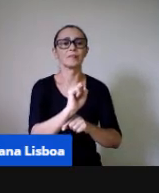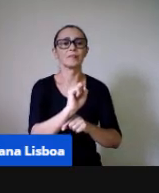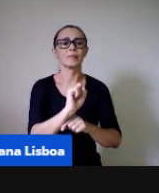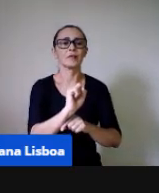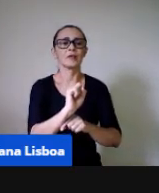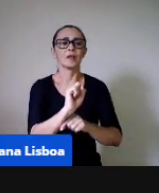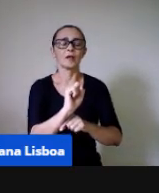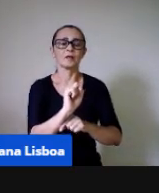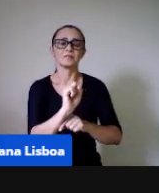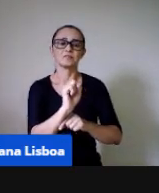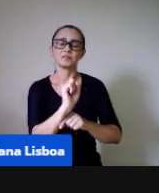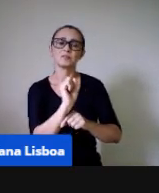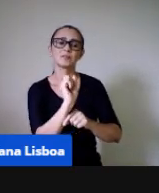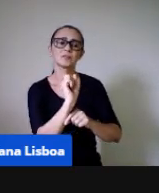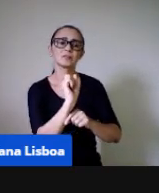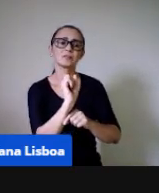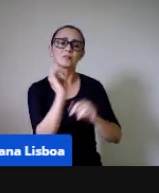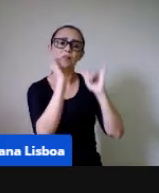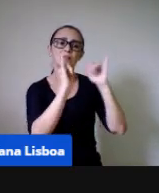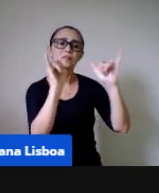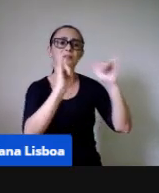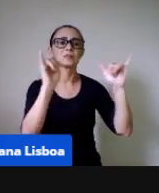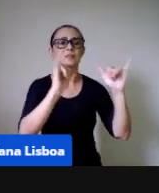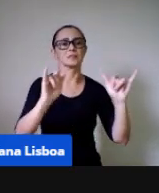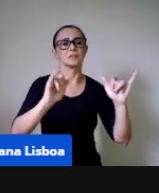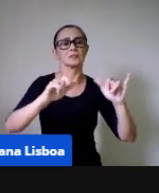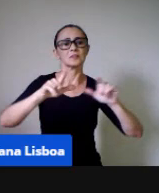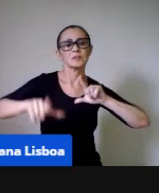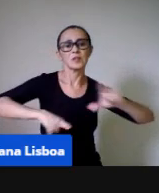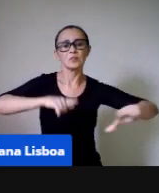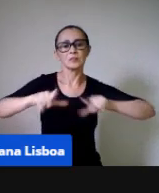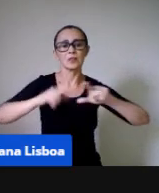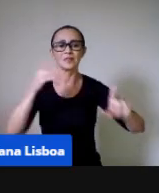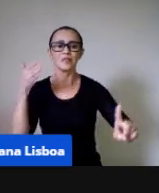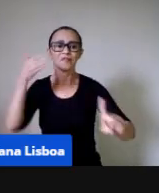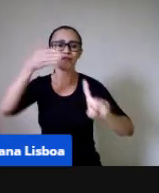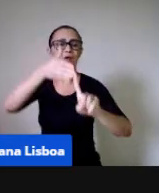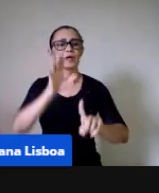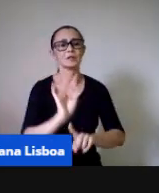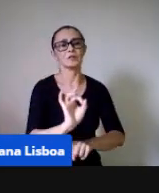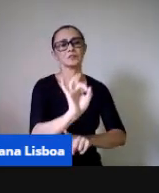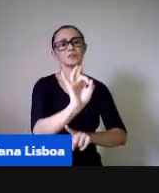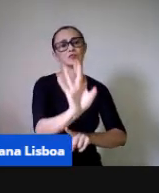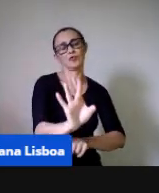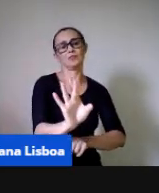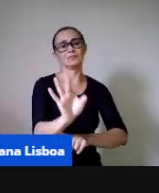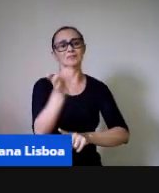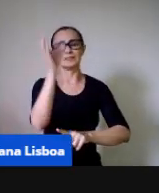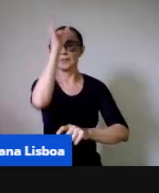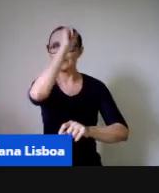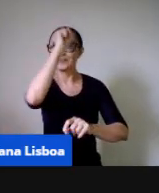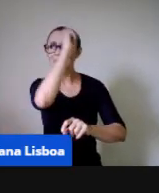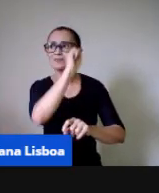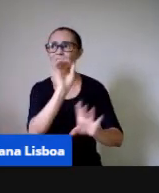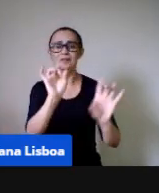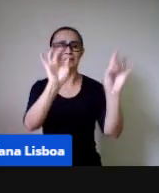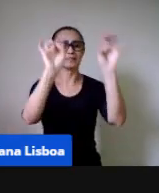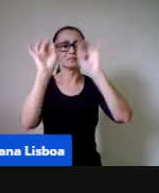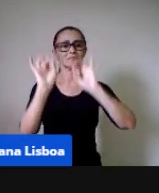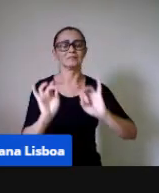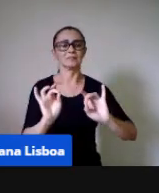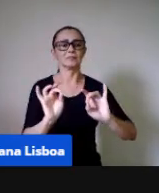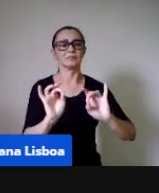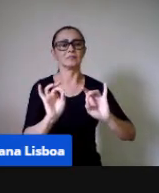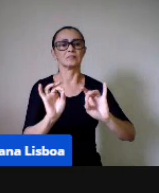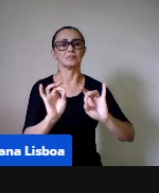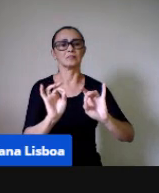dizendo, né, que o nosso trabalho tem que ser um trabalho focado somente nesse conhecimento. Não, ao longo,